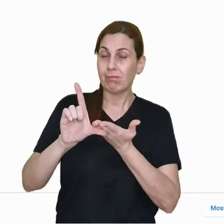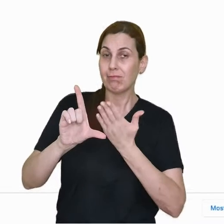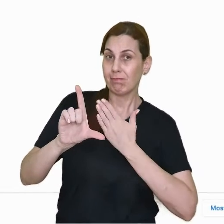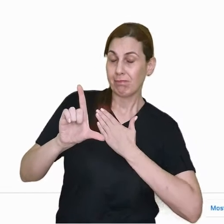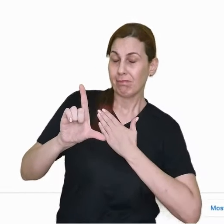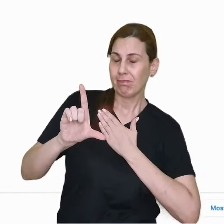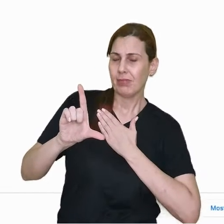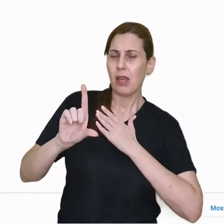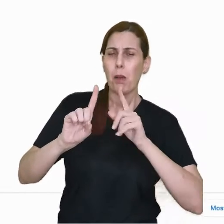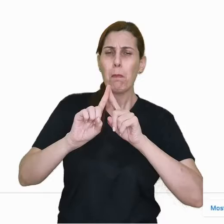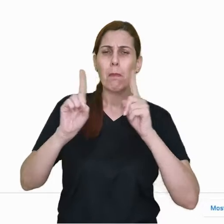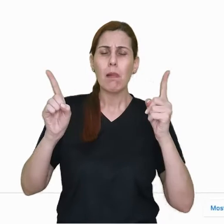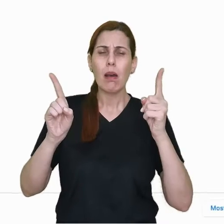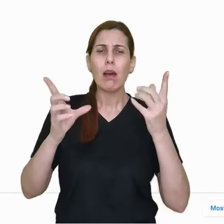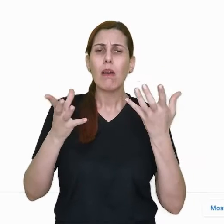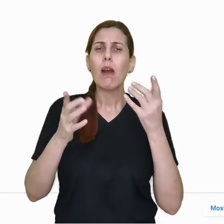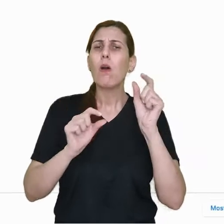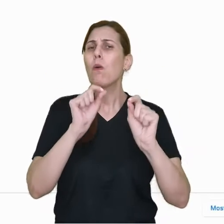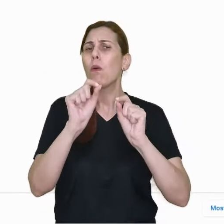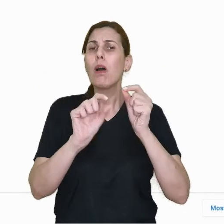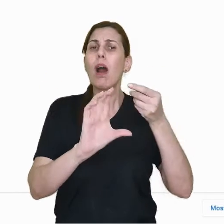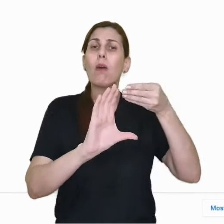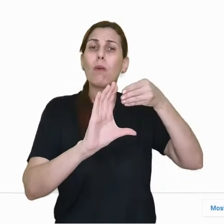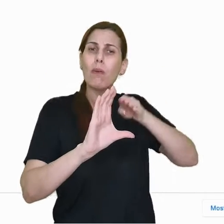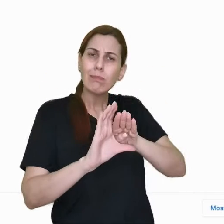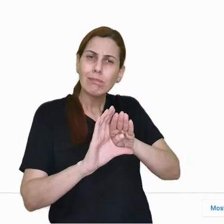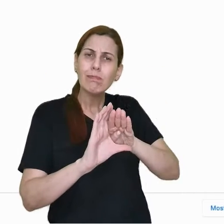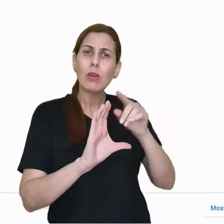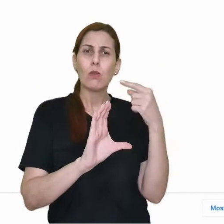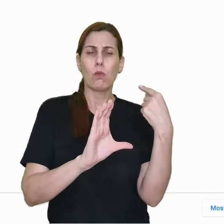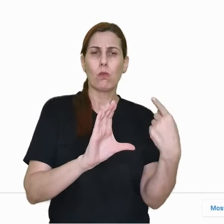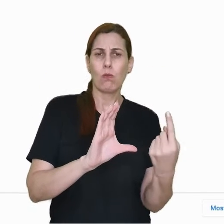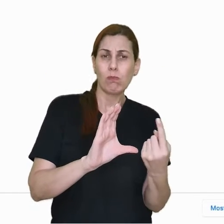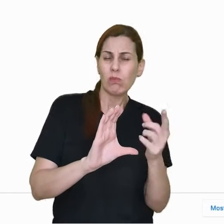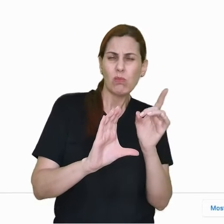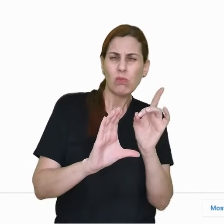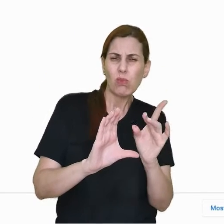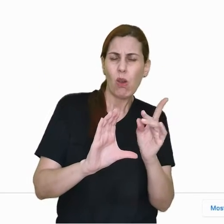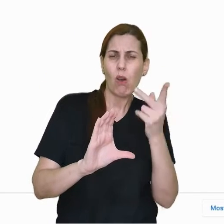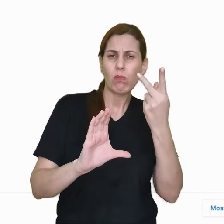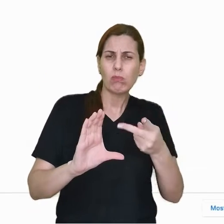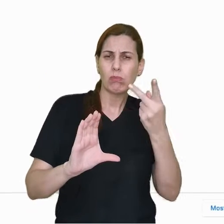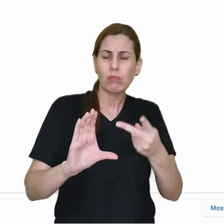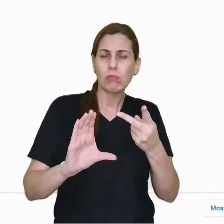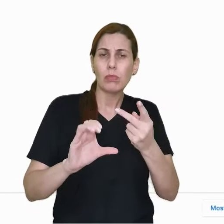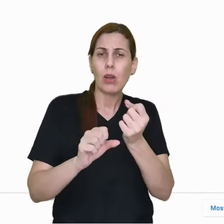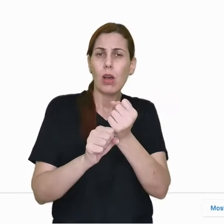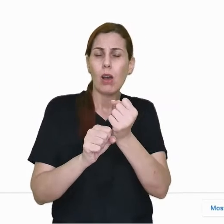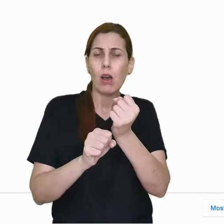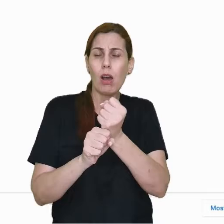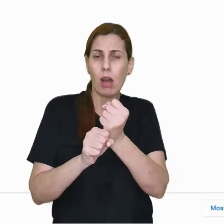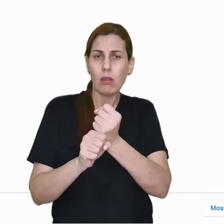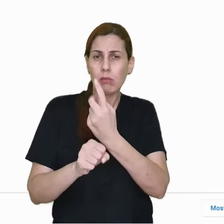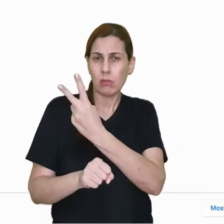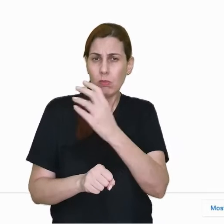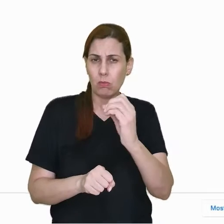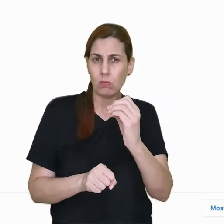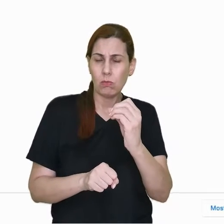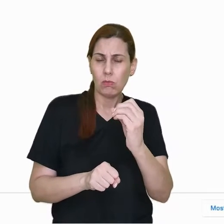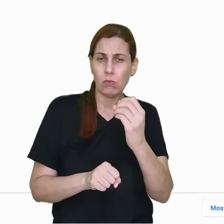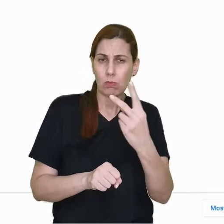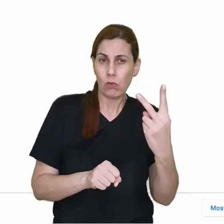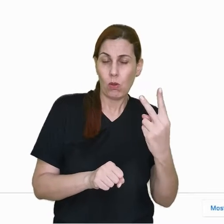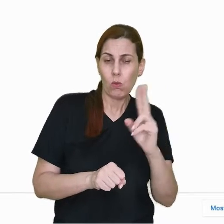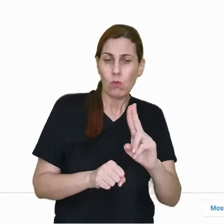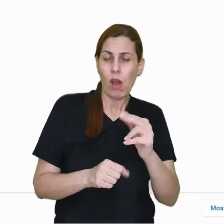mas eu quero arquivar uma das turmas, porque eu quero deixar aqui somente as turmas que eu vou utilizar em 2022. Mas calma,